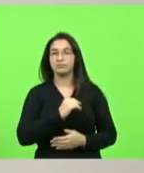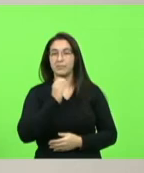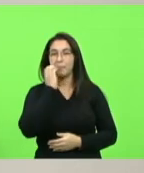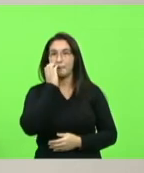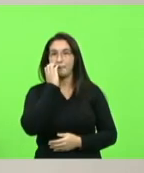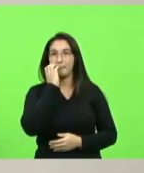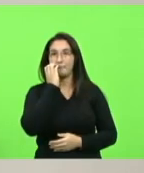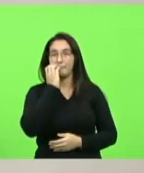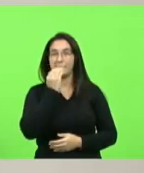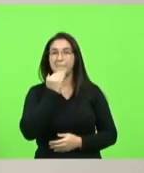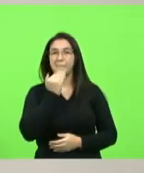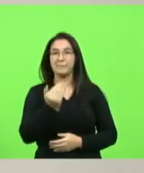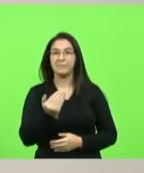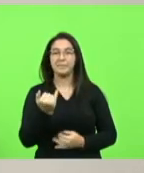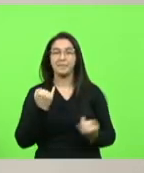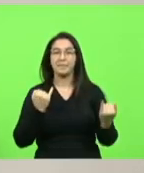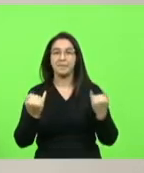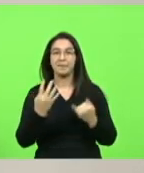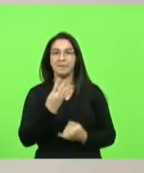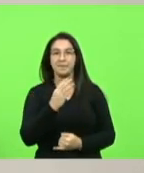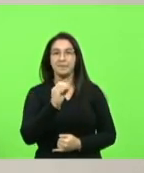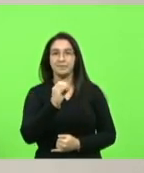pedido de informação 401